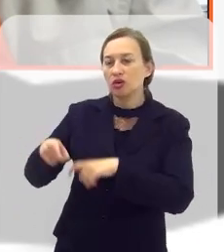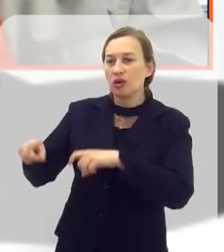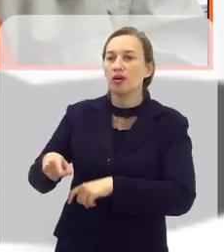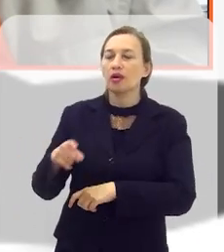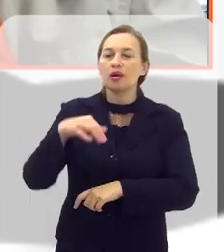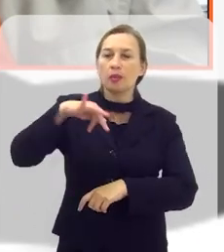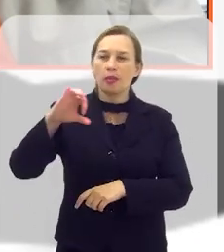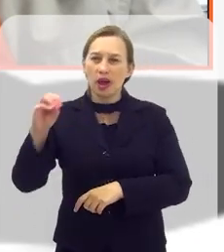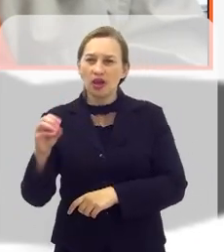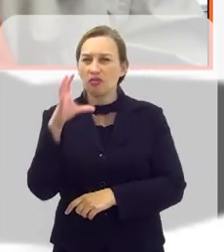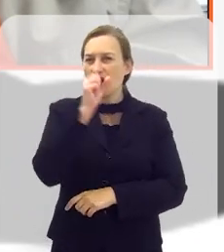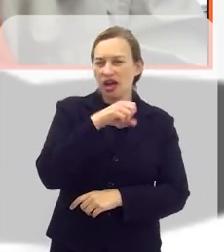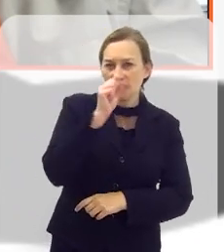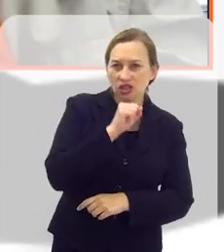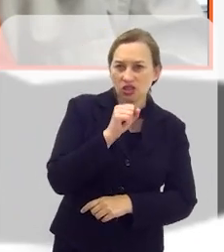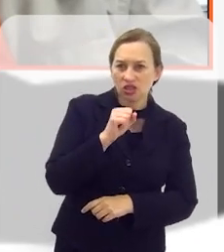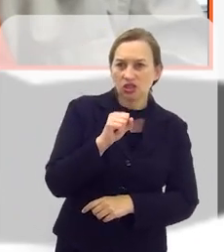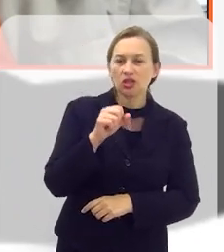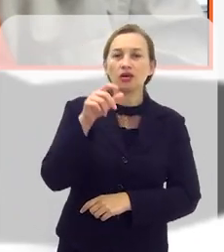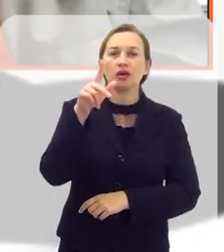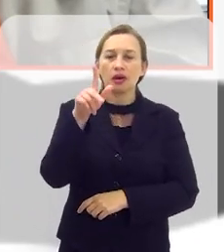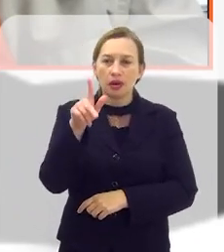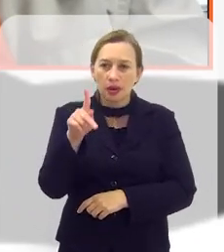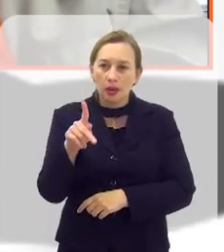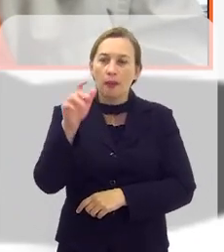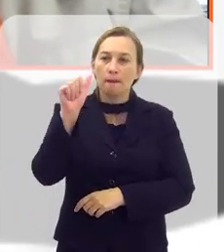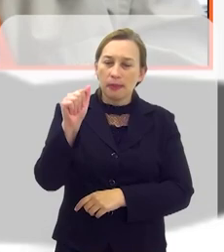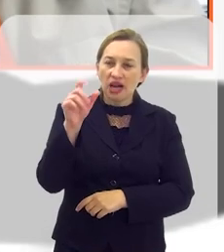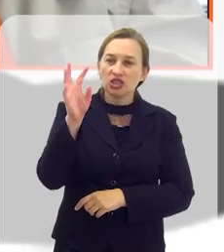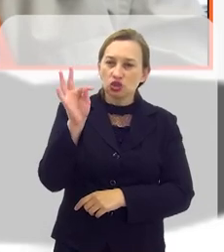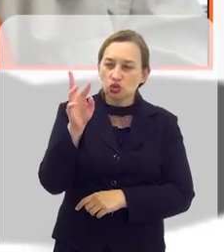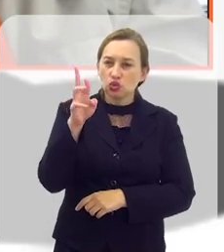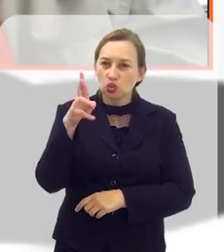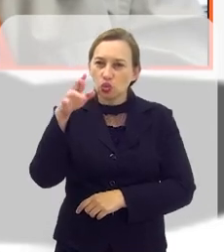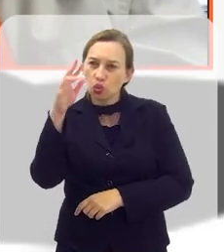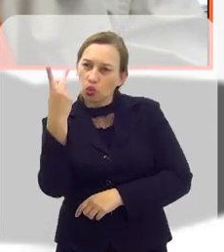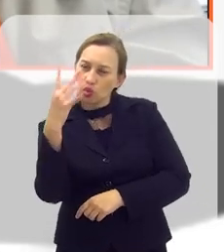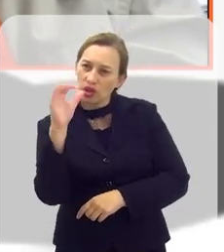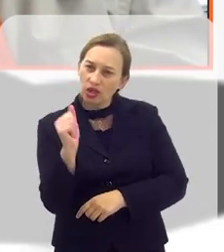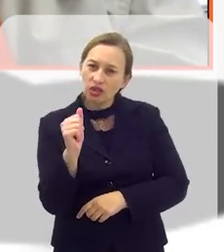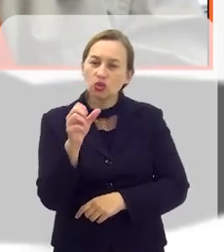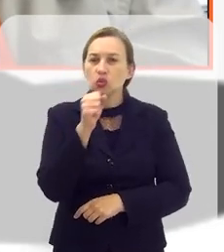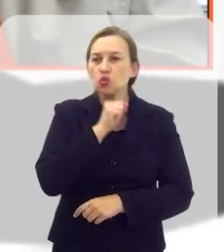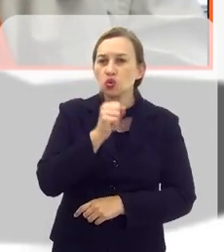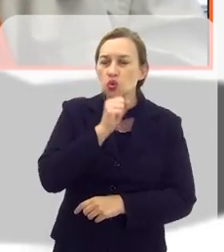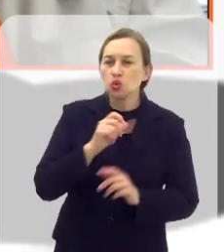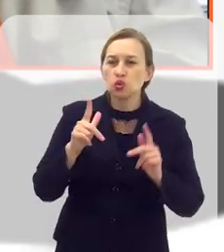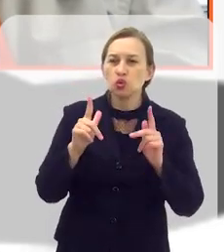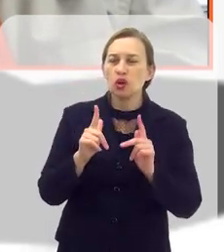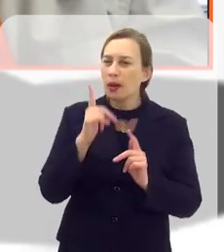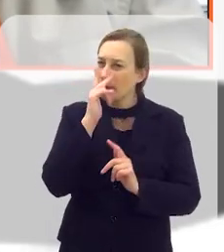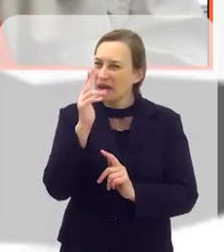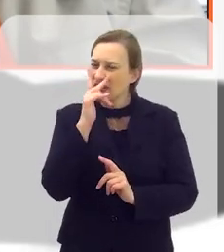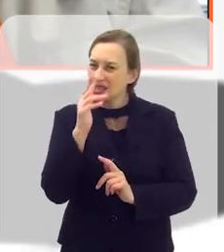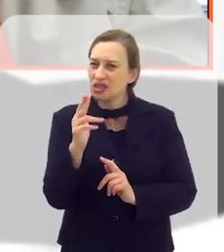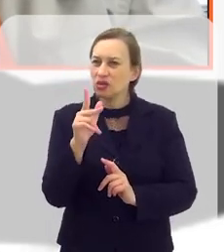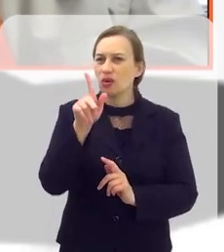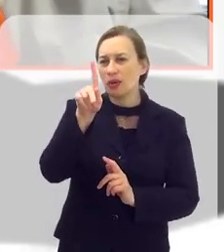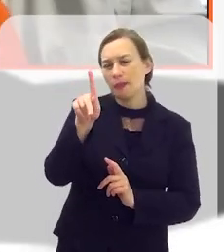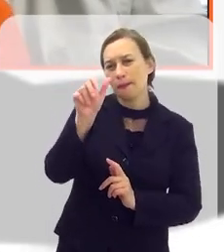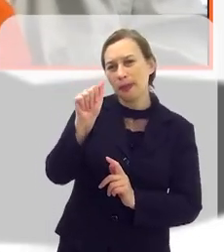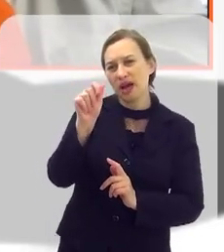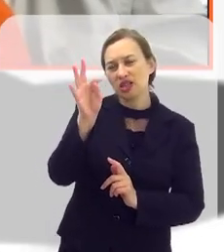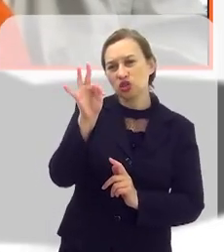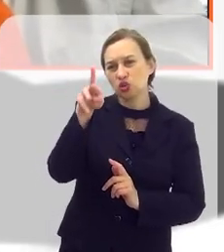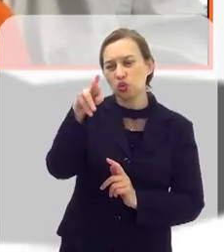o Maio Laranja, tem a implantação do estado da patrulha do idoso, que é parecido com a patrulha Maria da Penha, só que é um programa mais amplo.